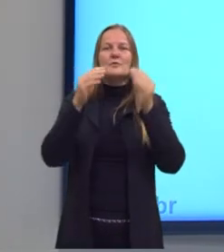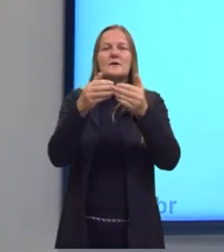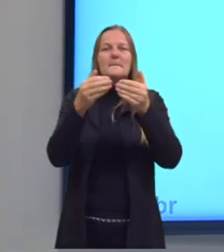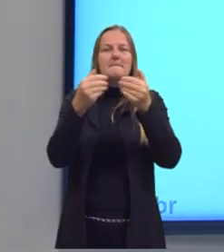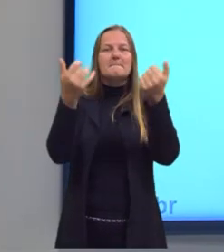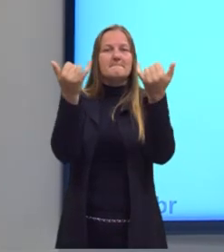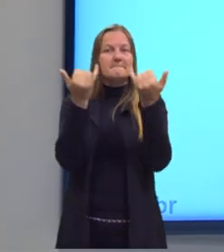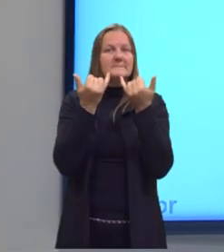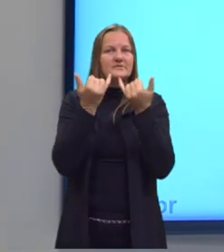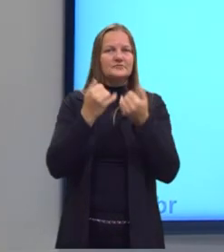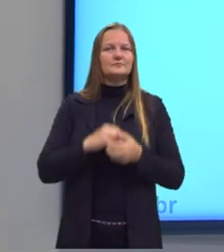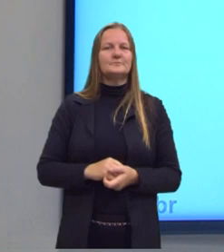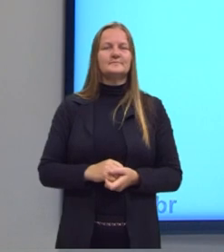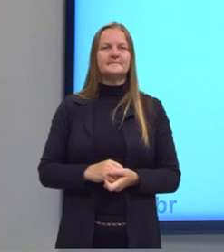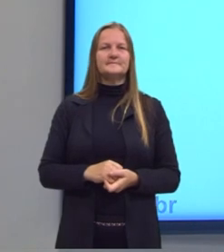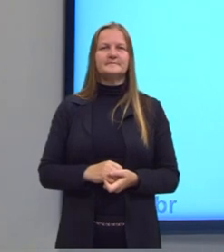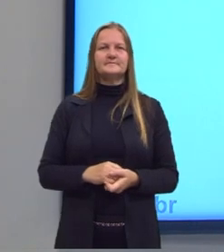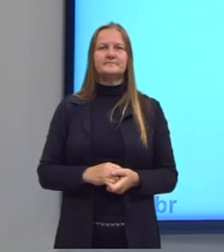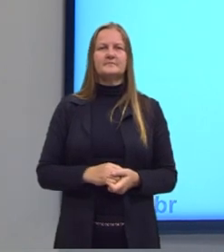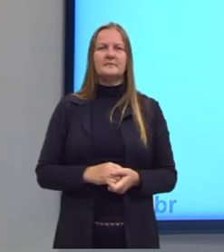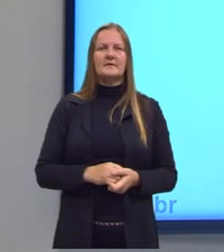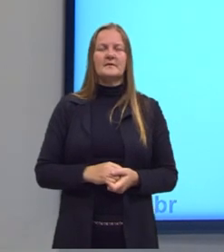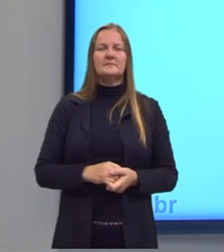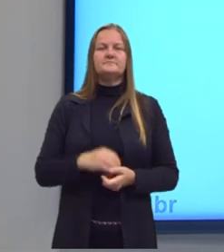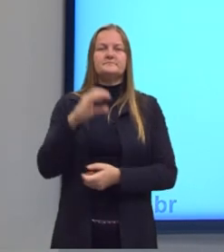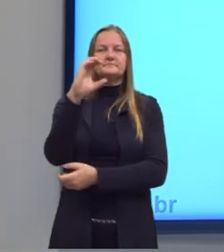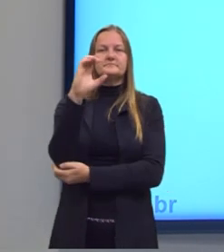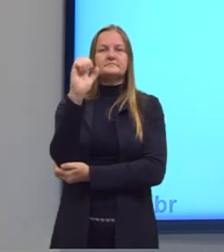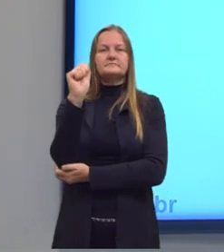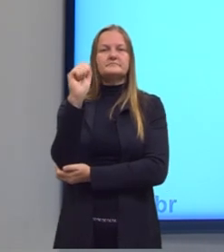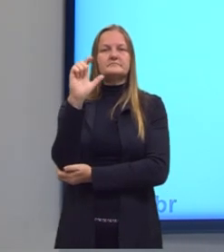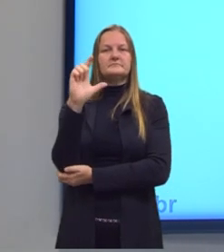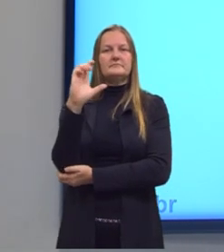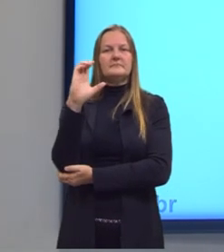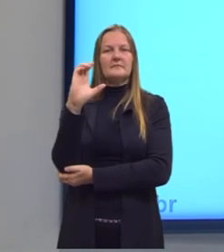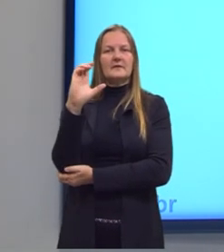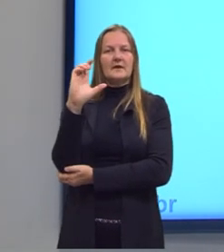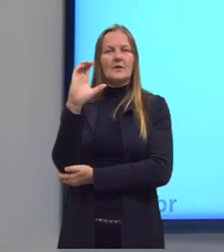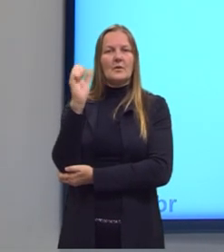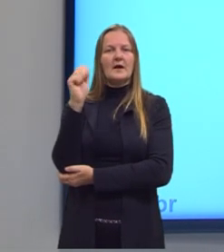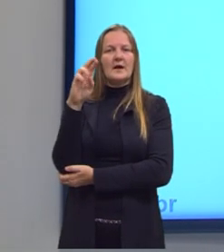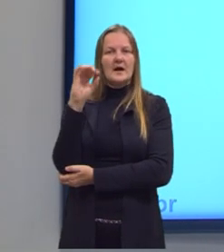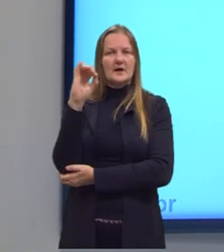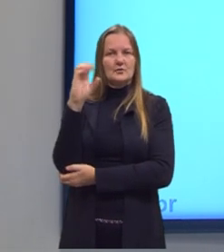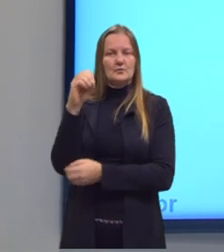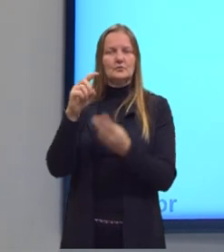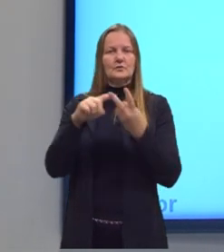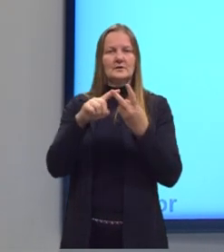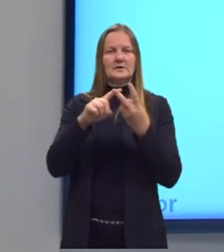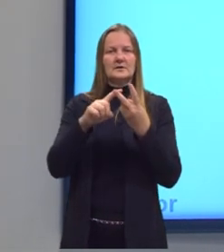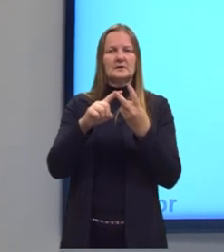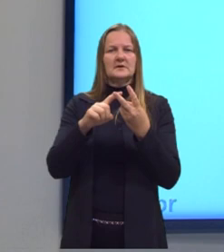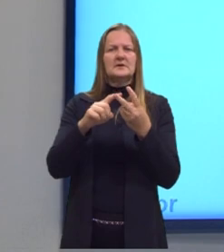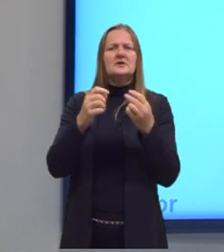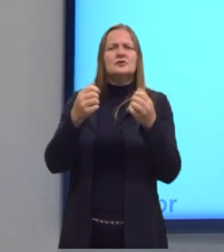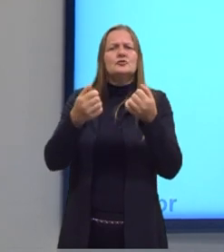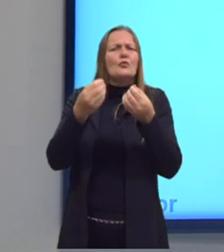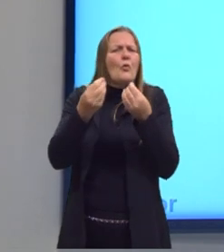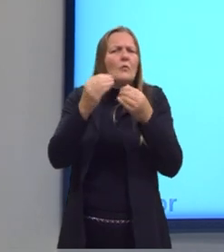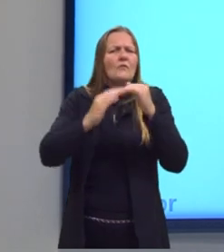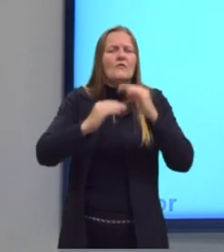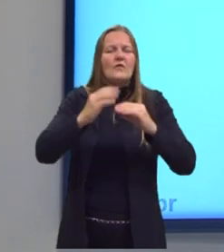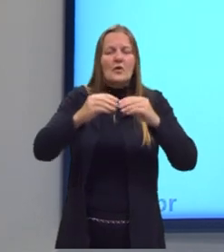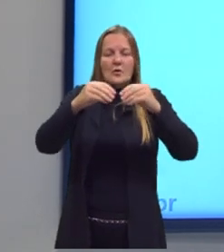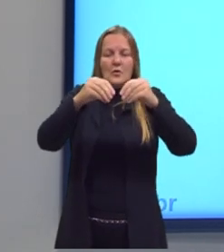que é solicitado nessa questão. Os calcários são materiais compostos por carbonato de cálcio que podem atuar como